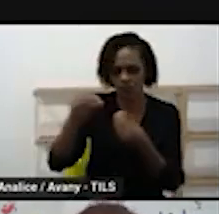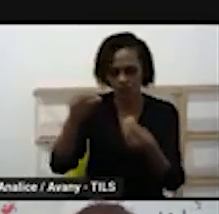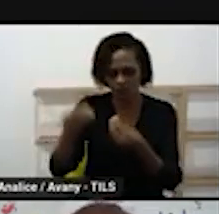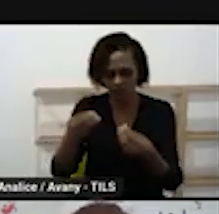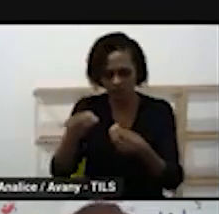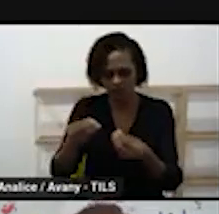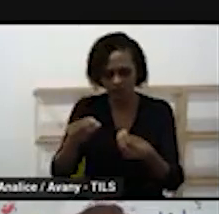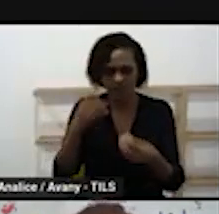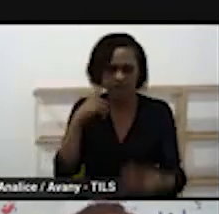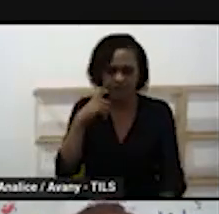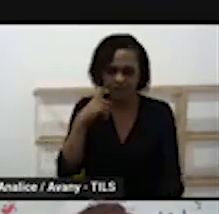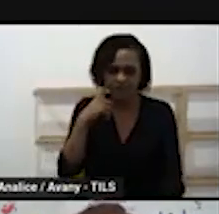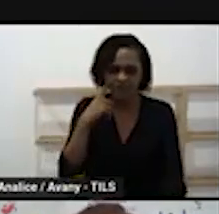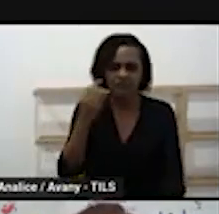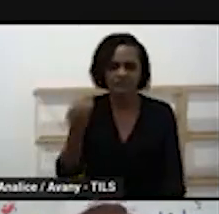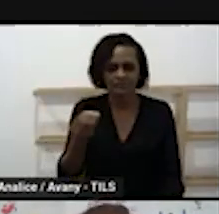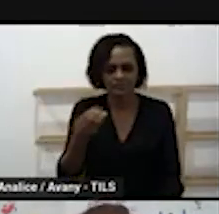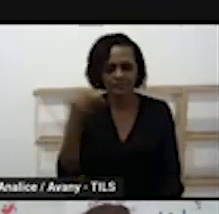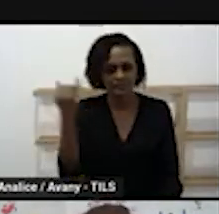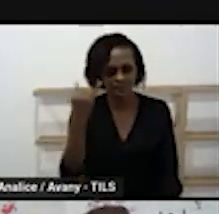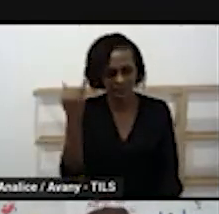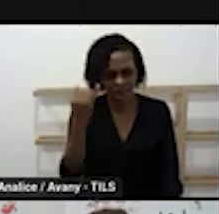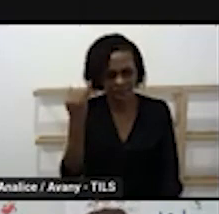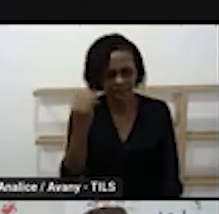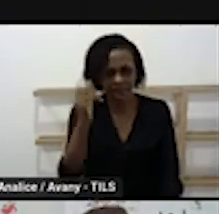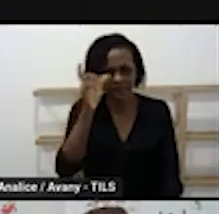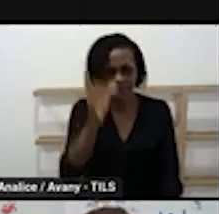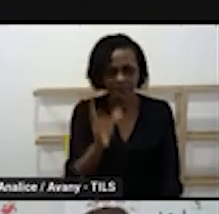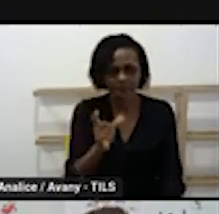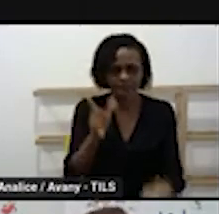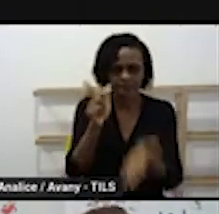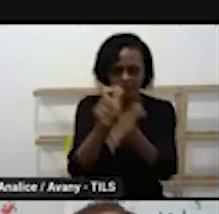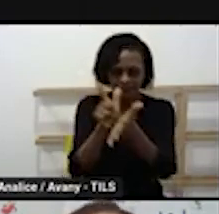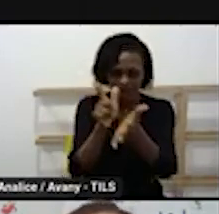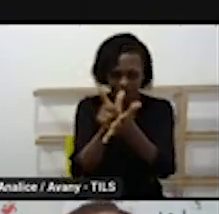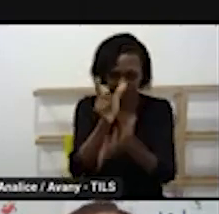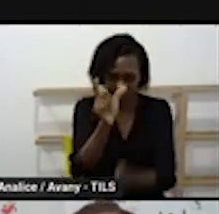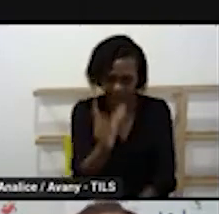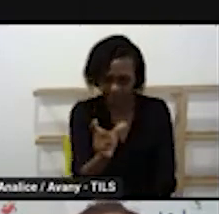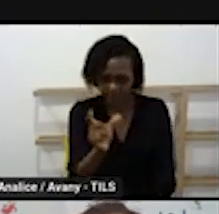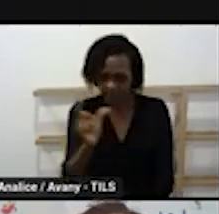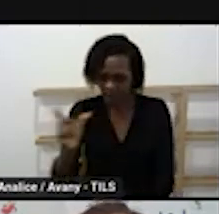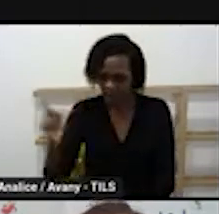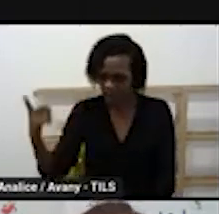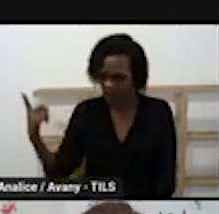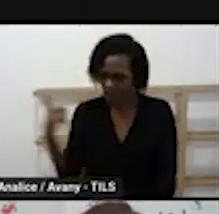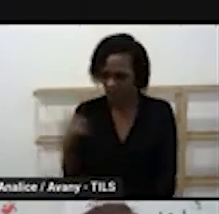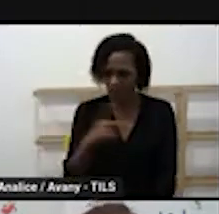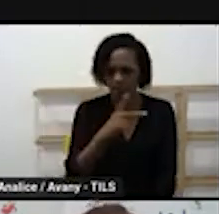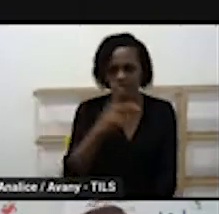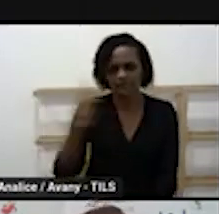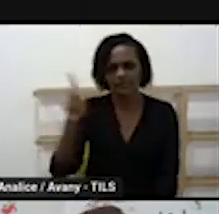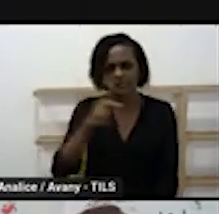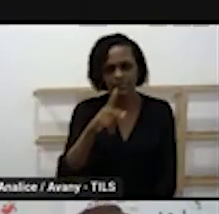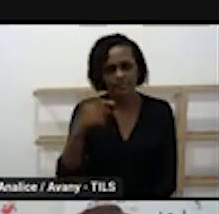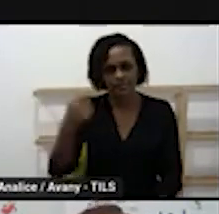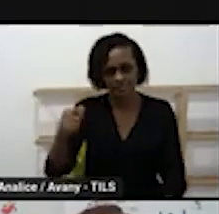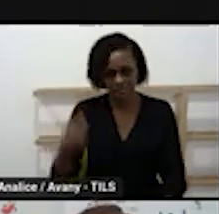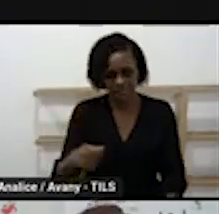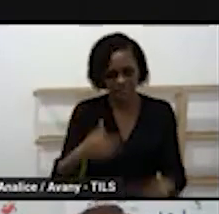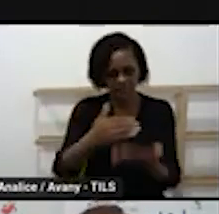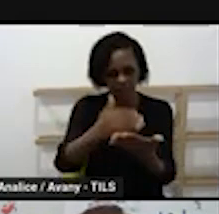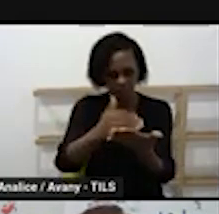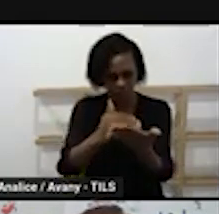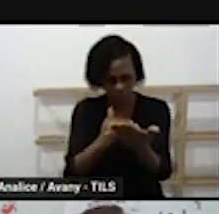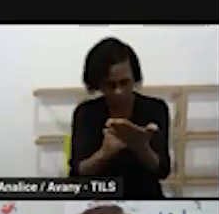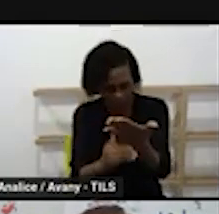vocês vão fazer essa logística mas é um documento que precisa estar na mão de todos os professores para o planejamento e para